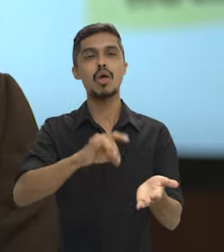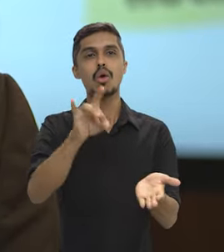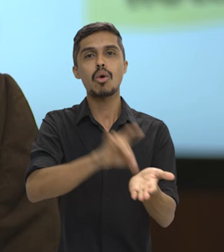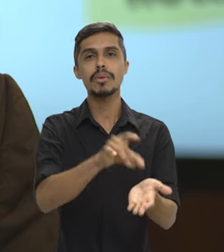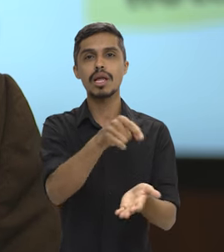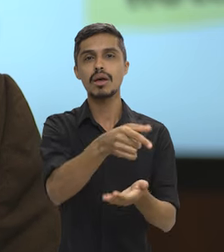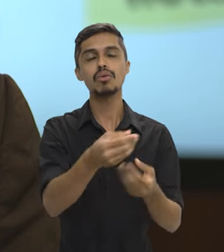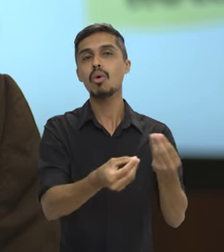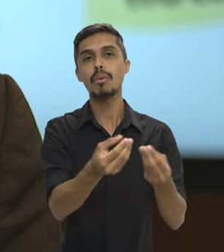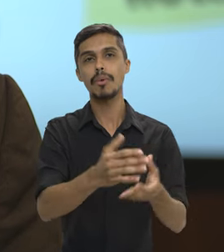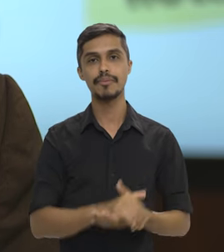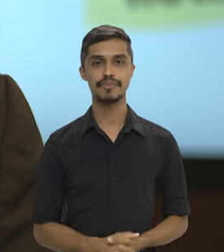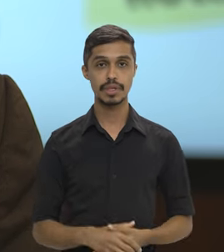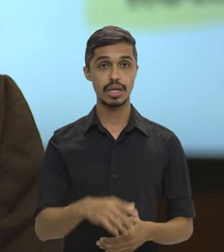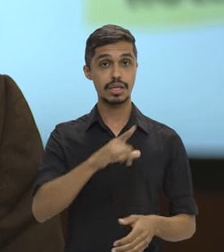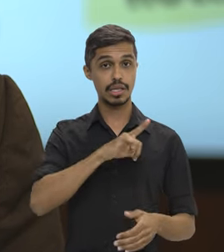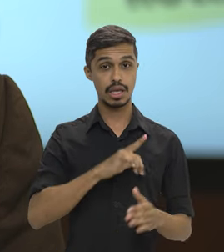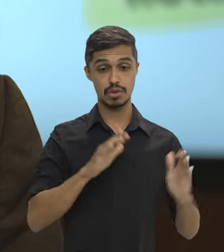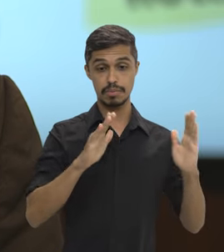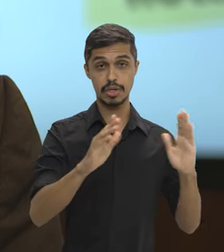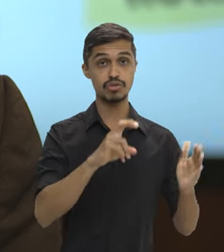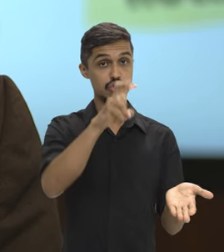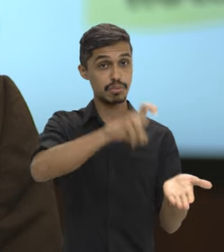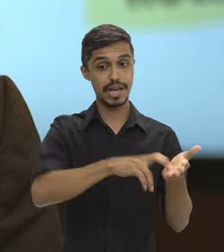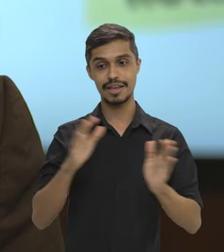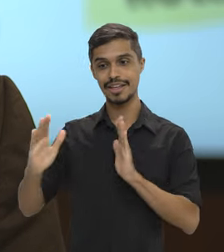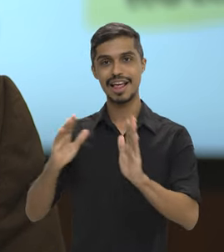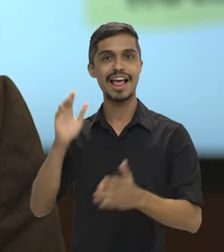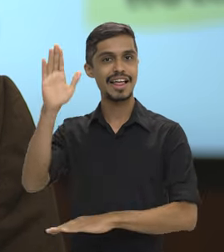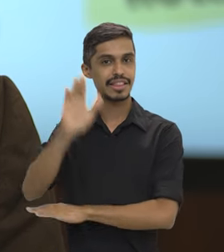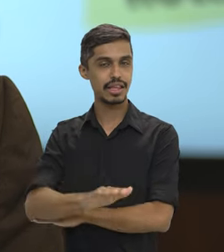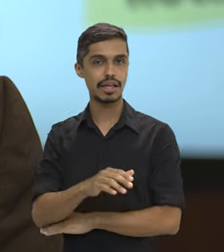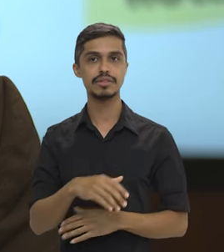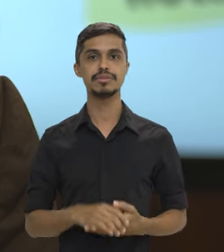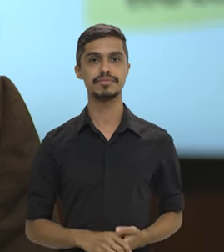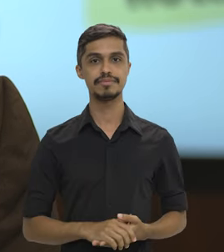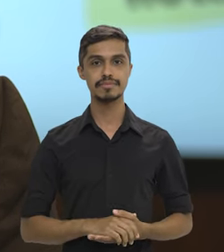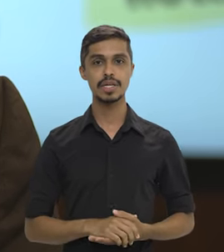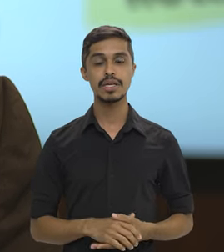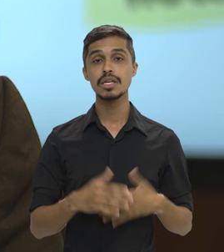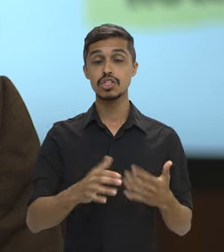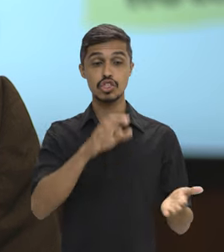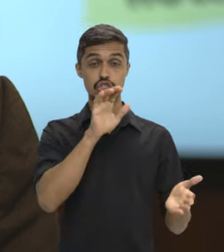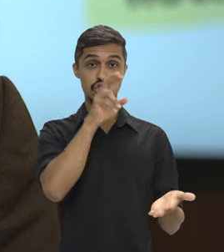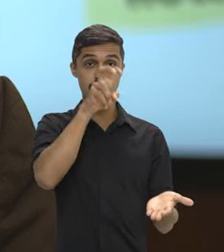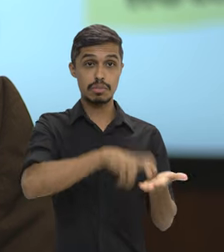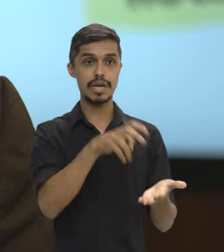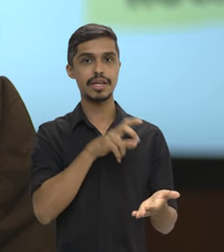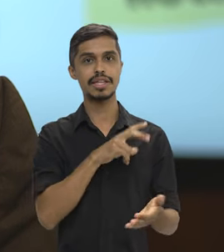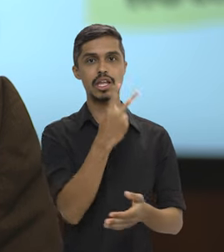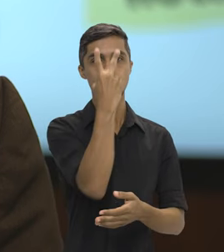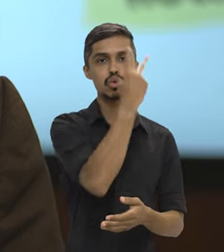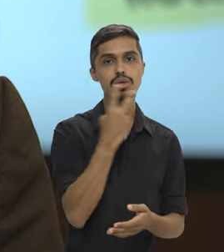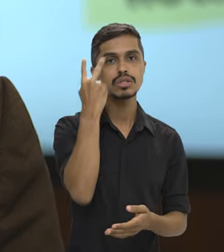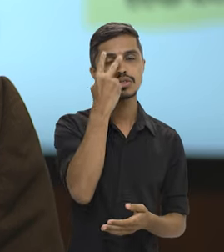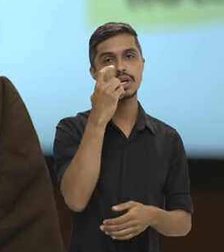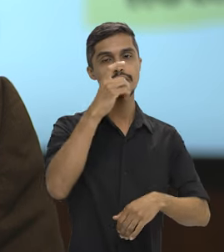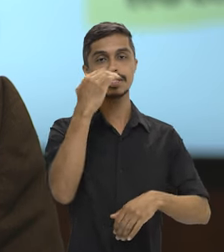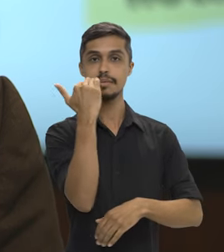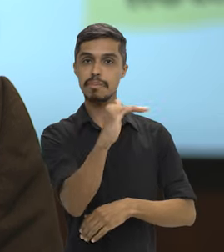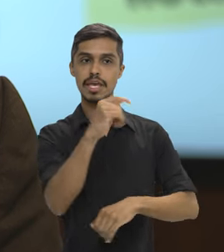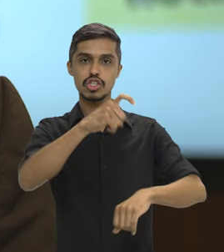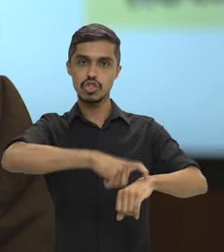a gente vai ter prova pela manhã e a tarde em dois períodos, períodos matutino e vespertino. De manhã, duas horas e meia de